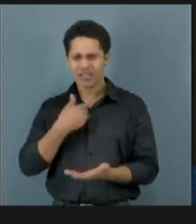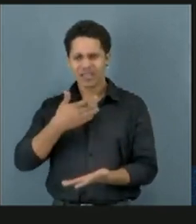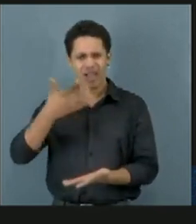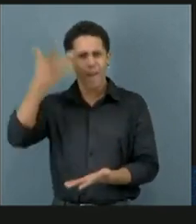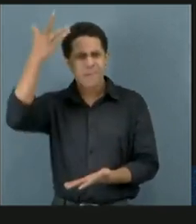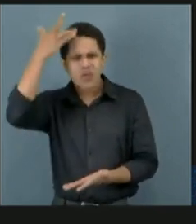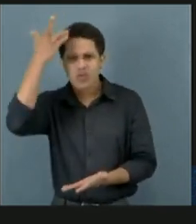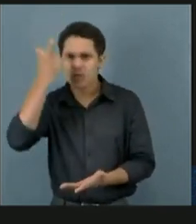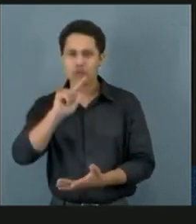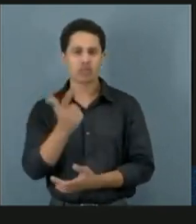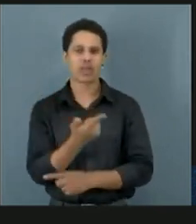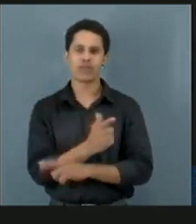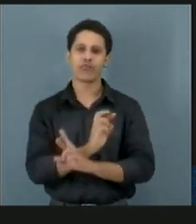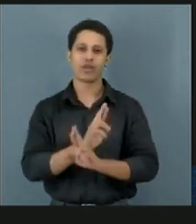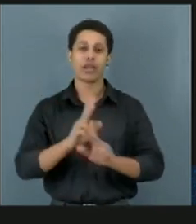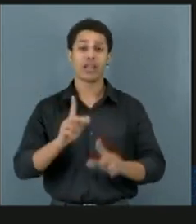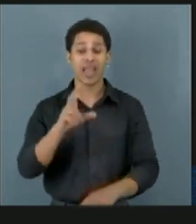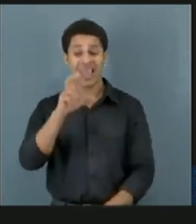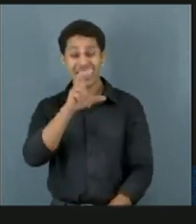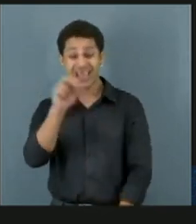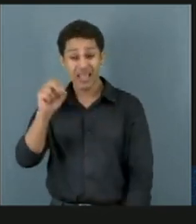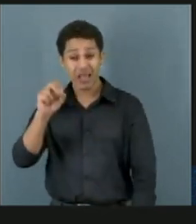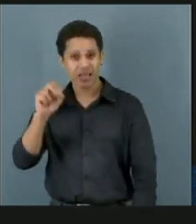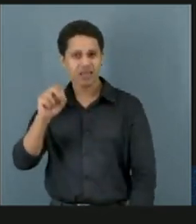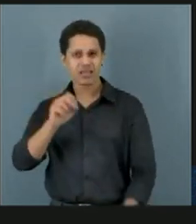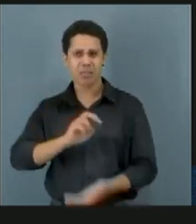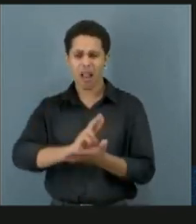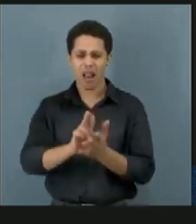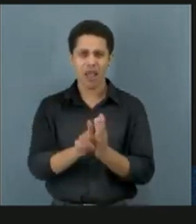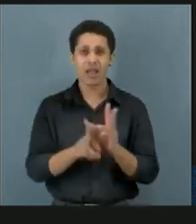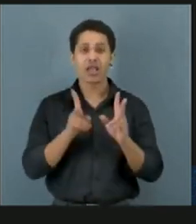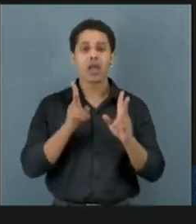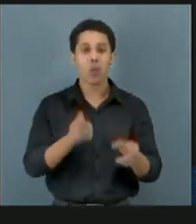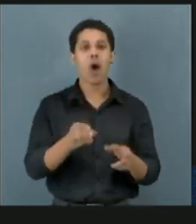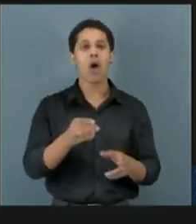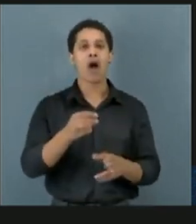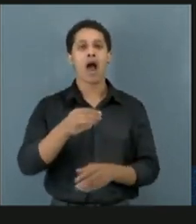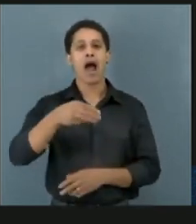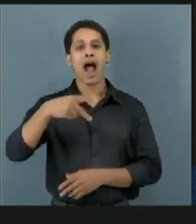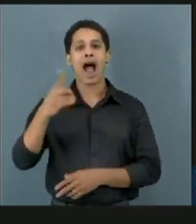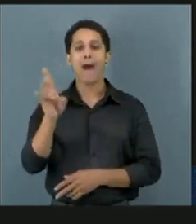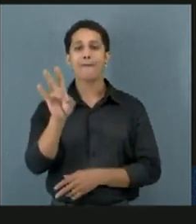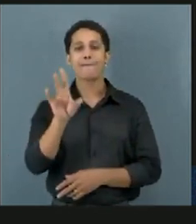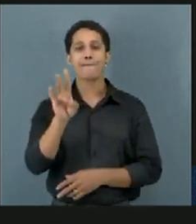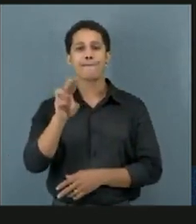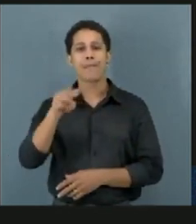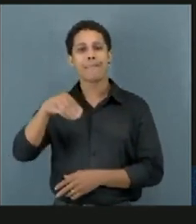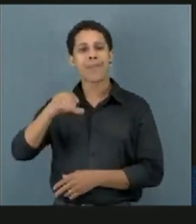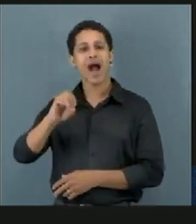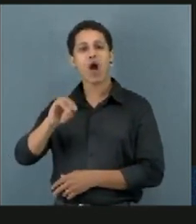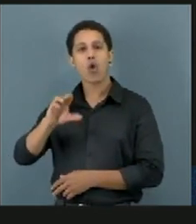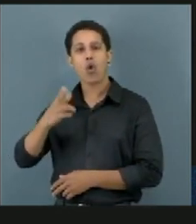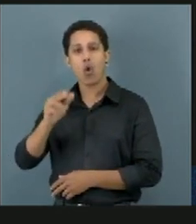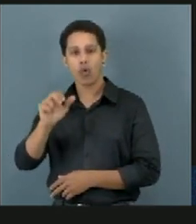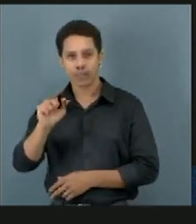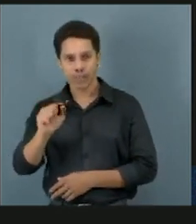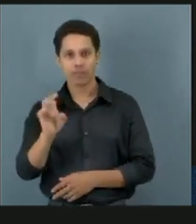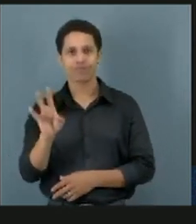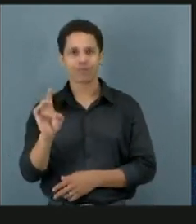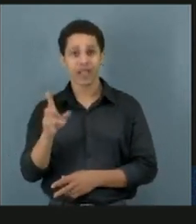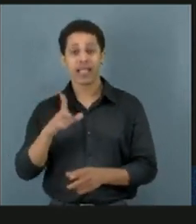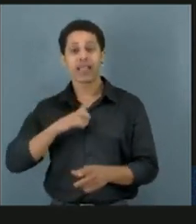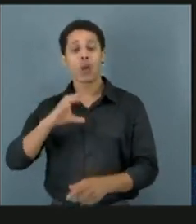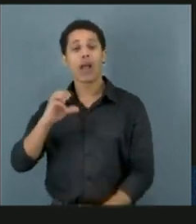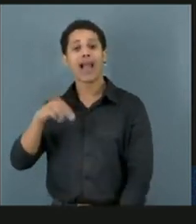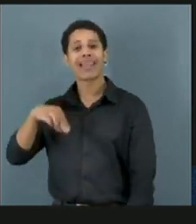Tem dentro das 500 substâncias dentro dela, como é caso da maconha, tem o canavidiol ali para uma indicação